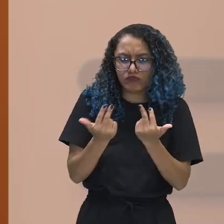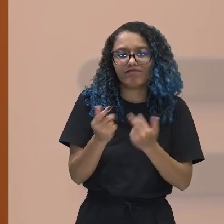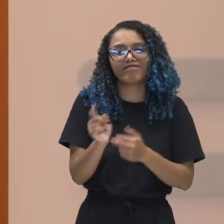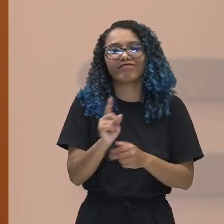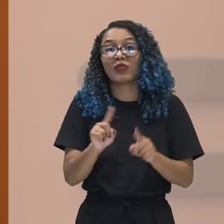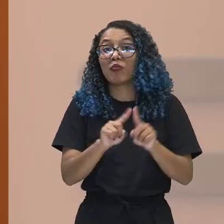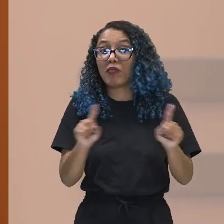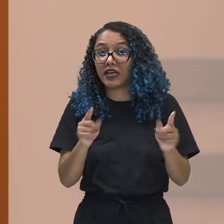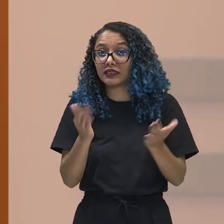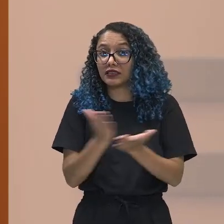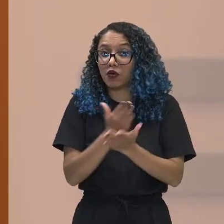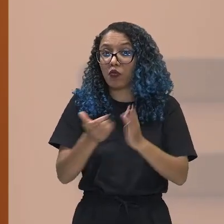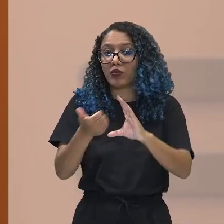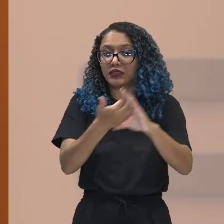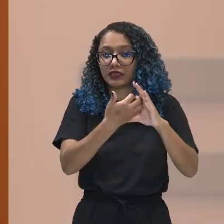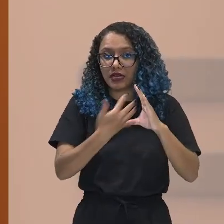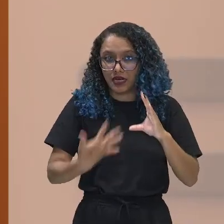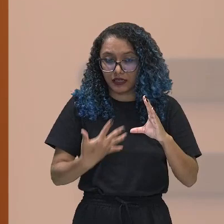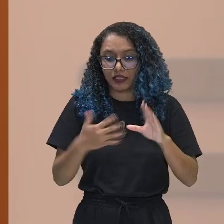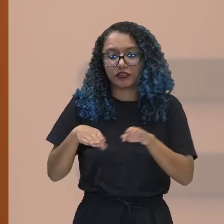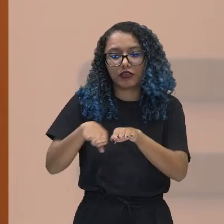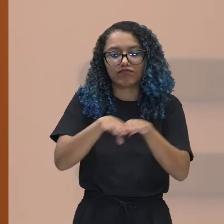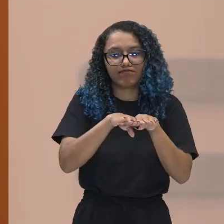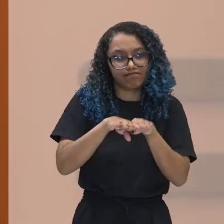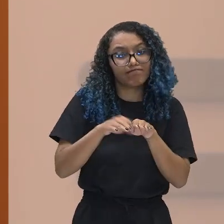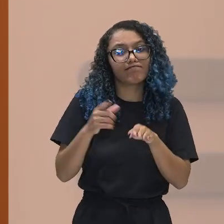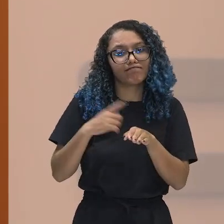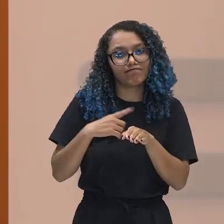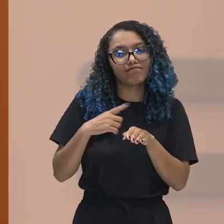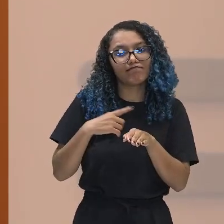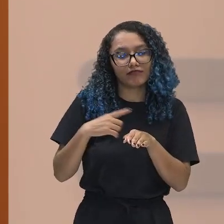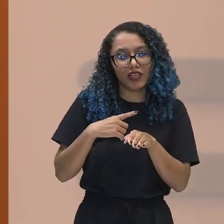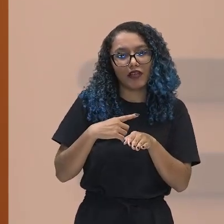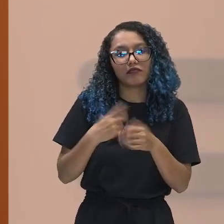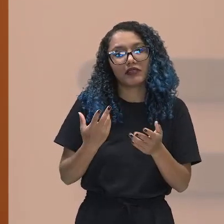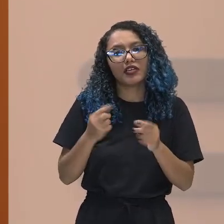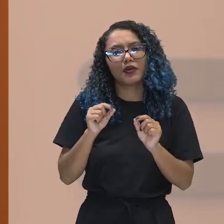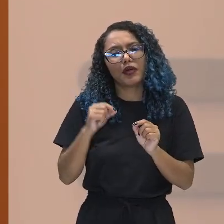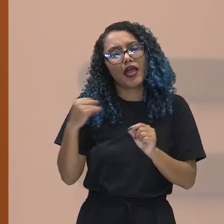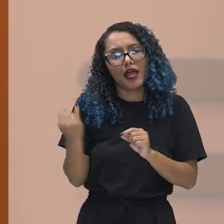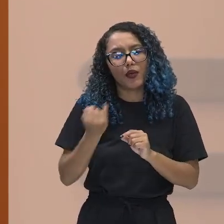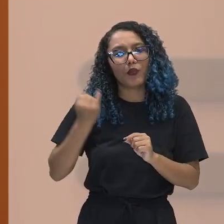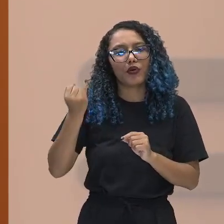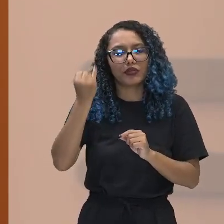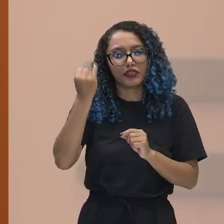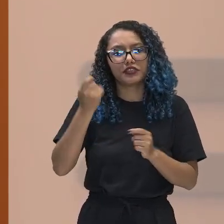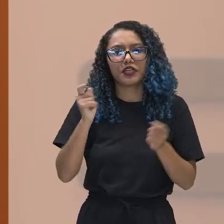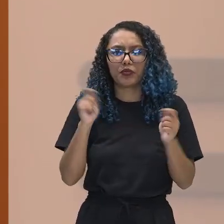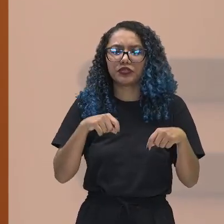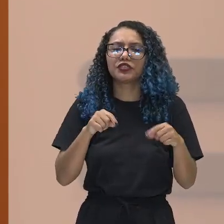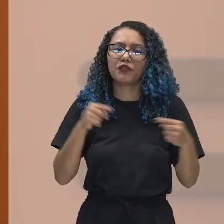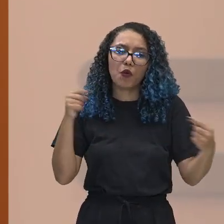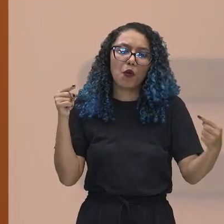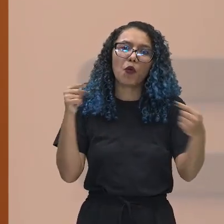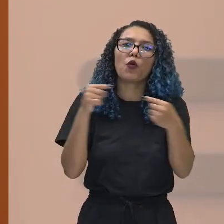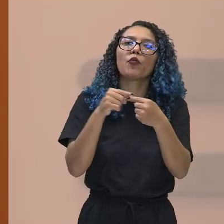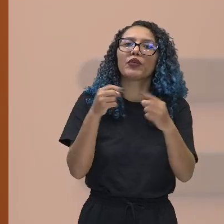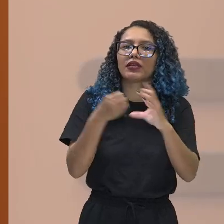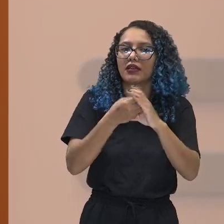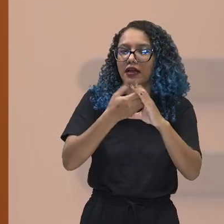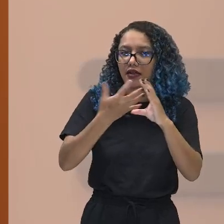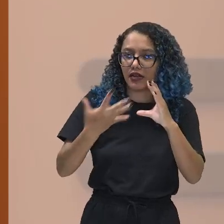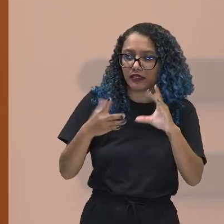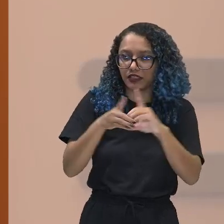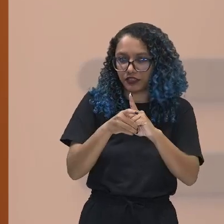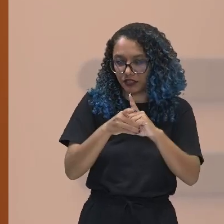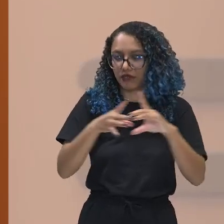características que são importantes e que fazem com que esses países sejam chamados